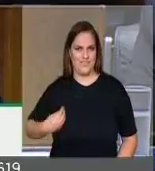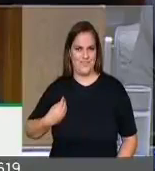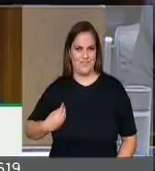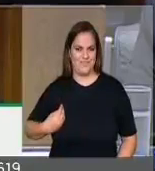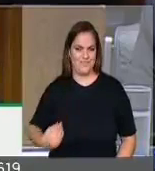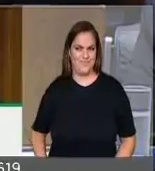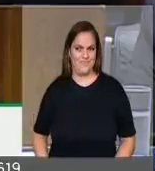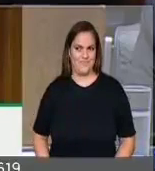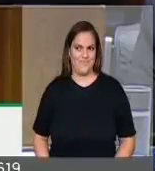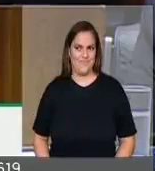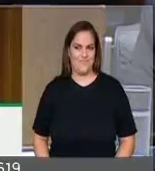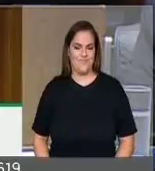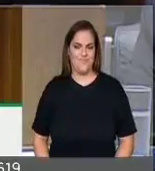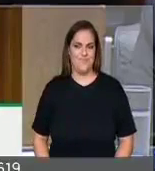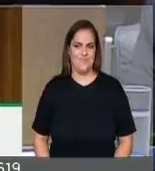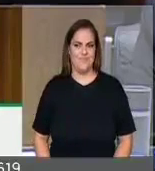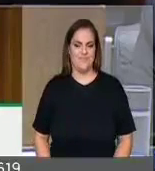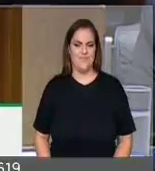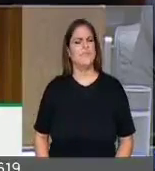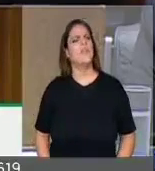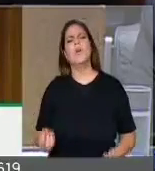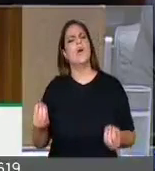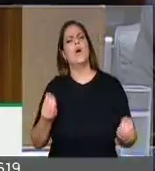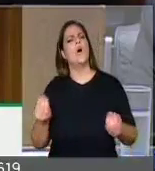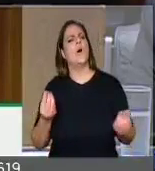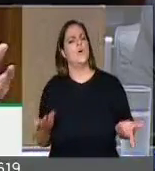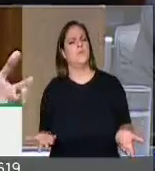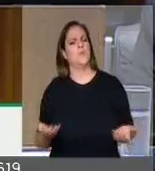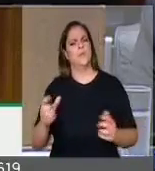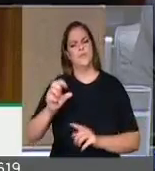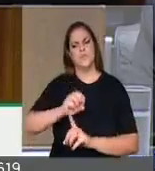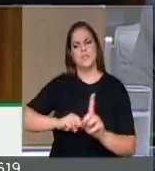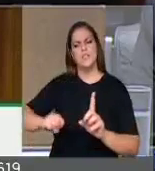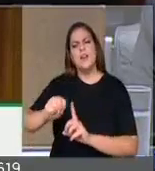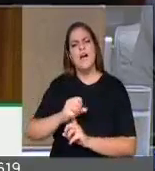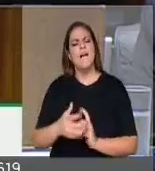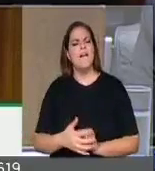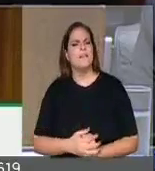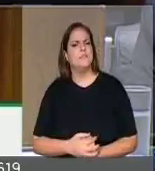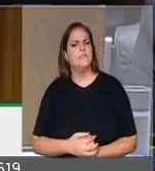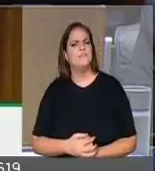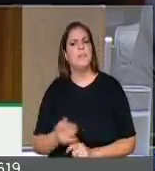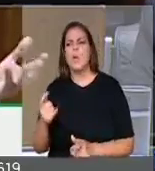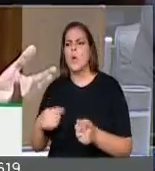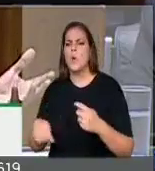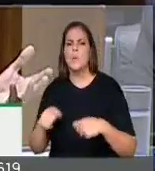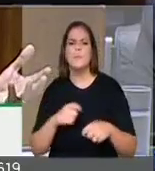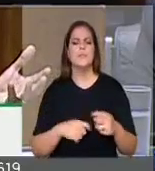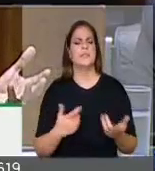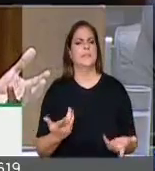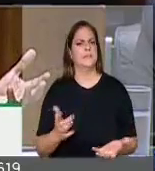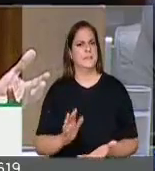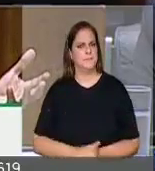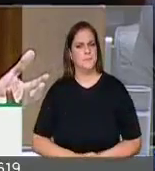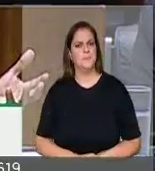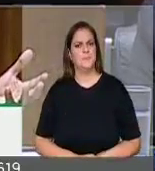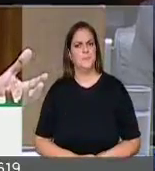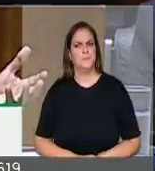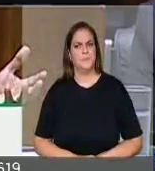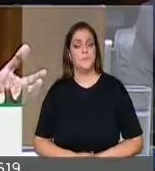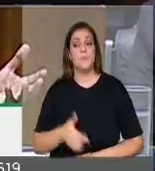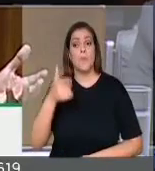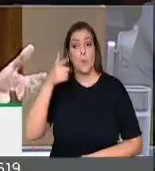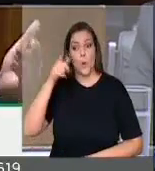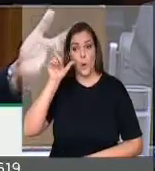Como é que é a relação da sociedade, da economia com essas instituições? Eu dizia ontem, estive com o